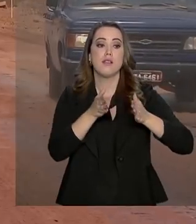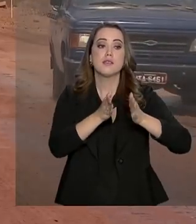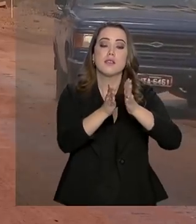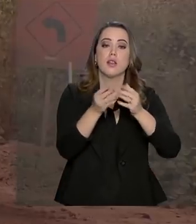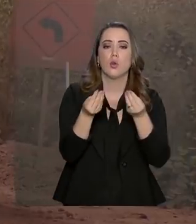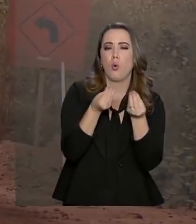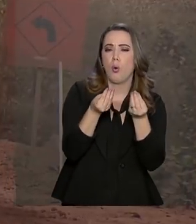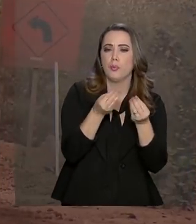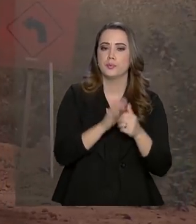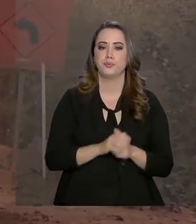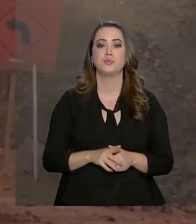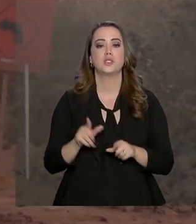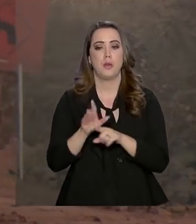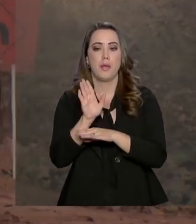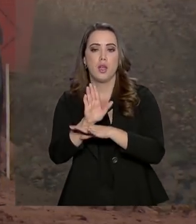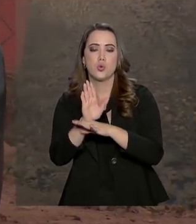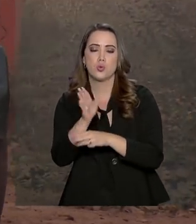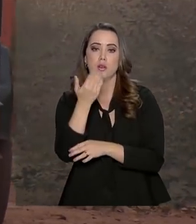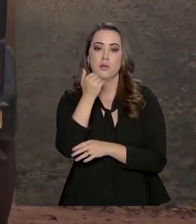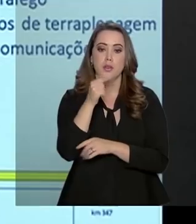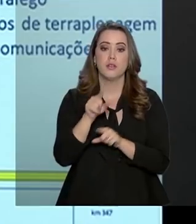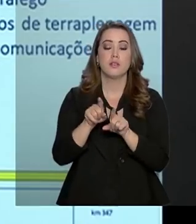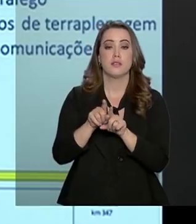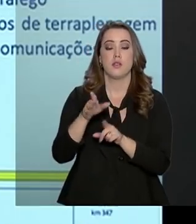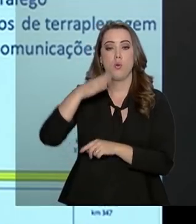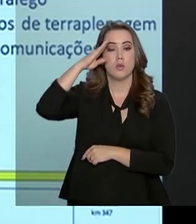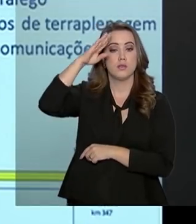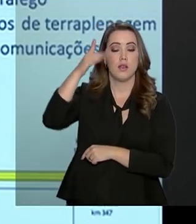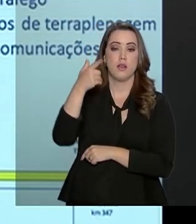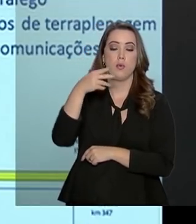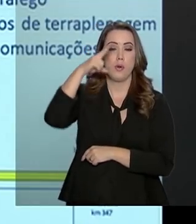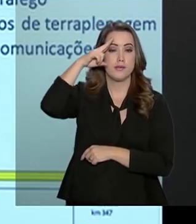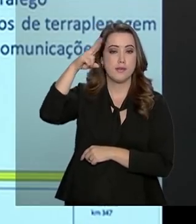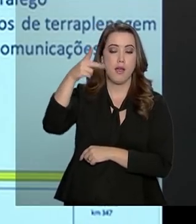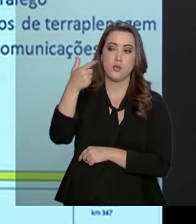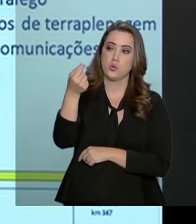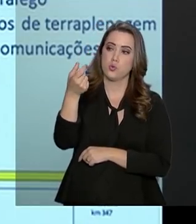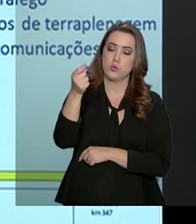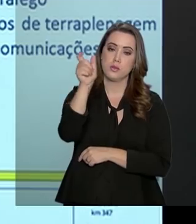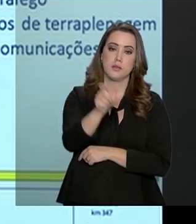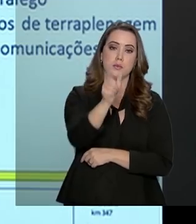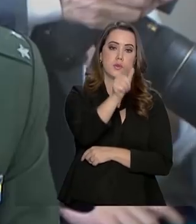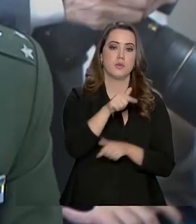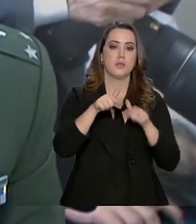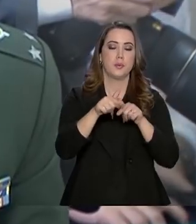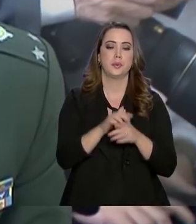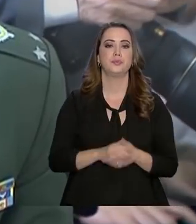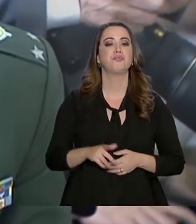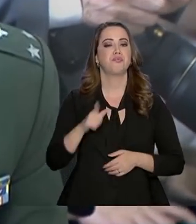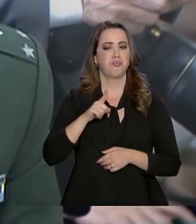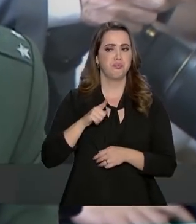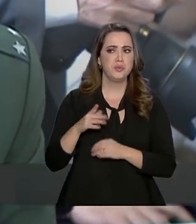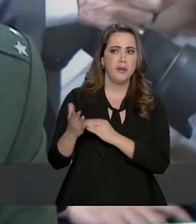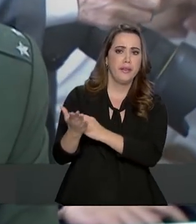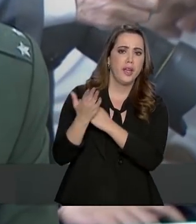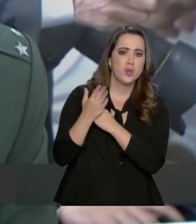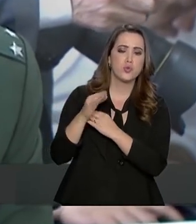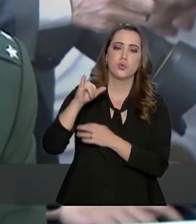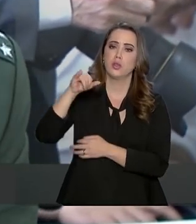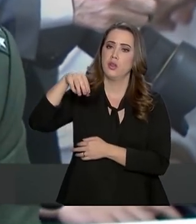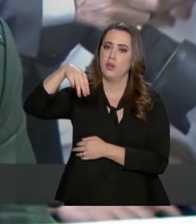e alimentação, com 200 homens em ação. Nós contamos com o apoio do IMET, que nos envia semanalmente a